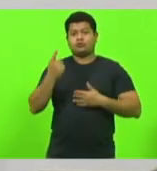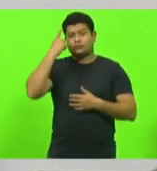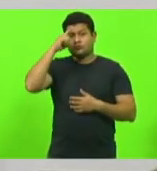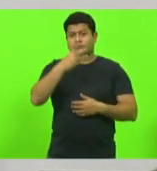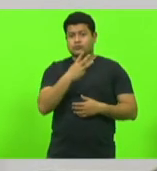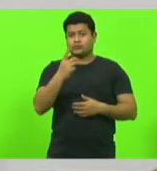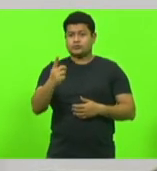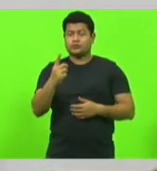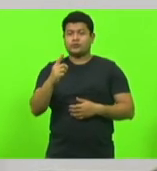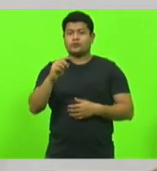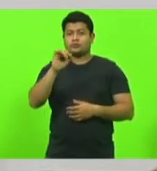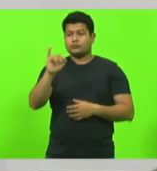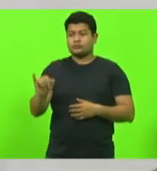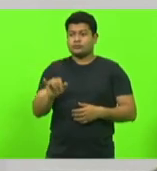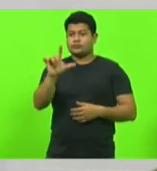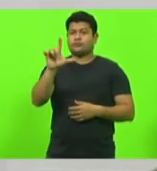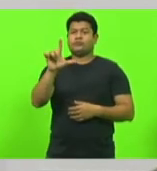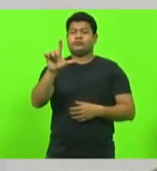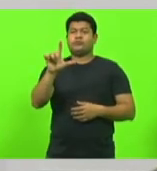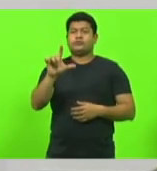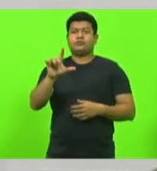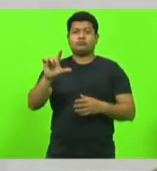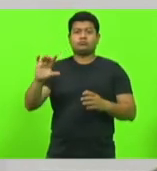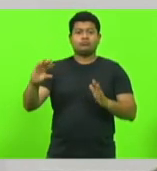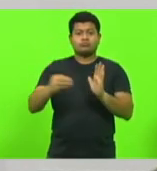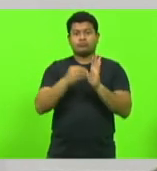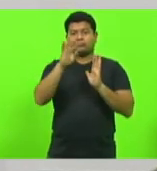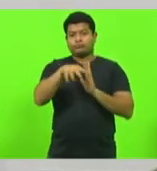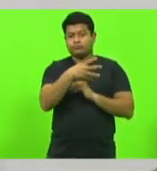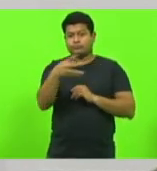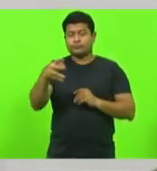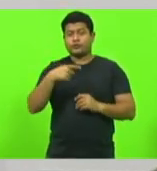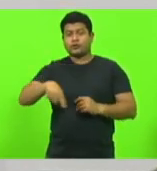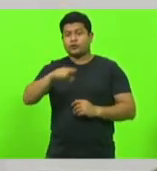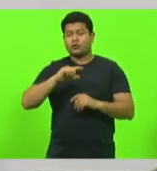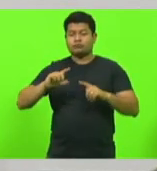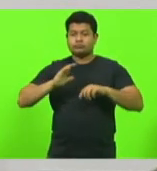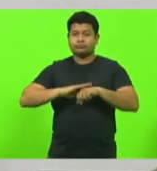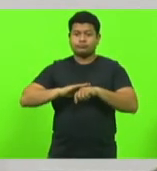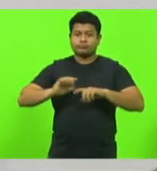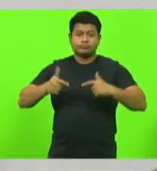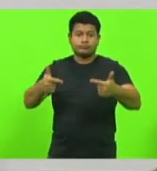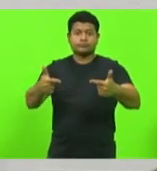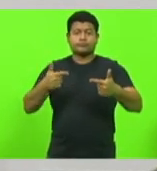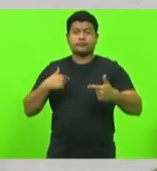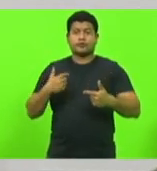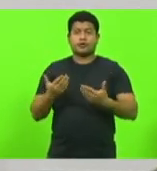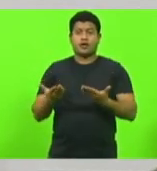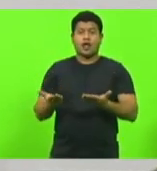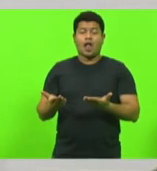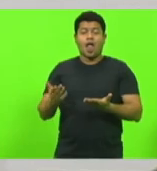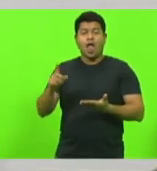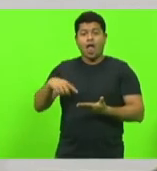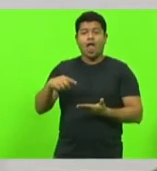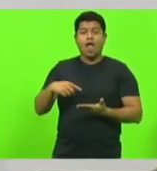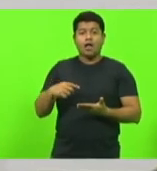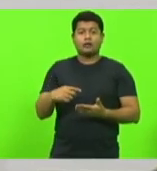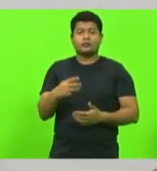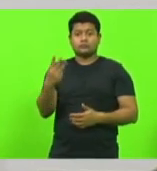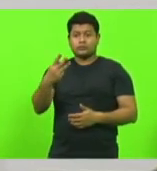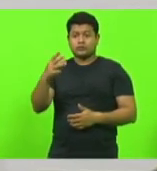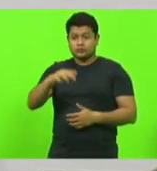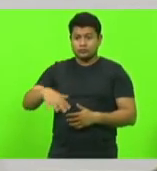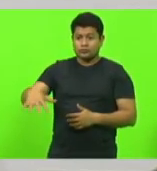incorporado no nosso calendário, e que é uma das iniciativas que nós estamos tomando no nosso mandato. Porque é, sim, o terceiro setor,